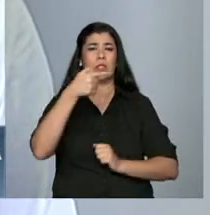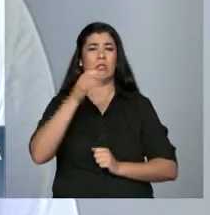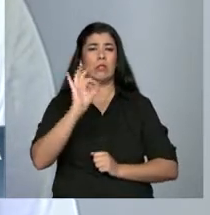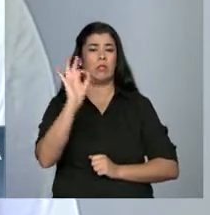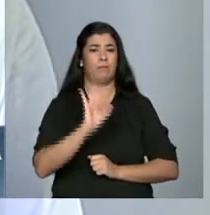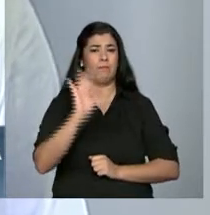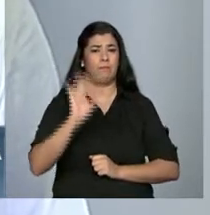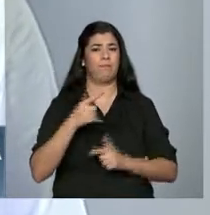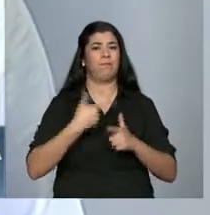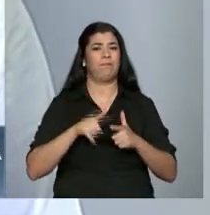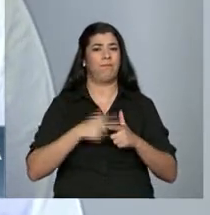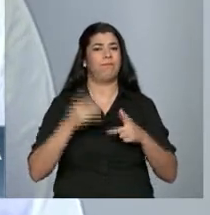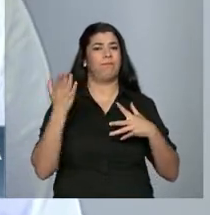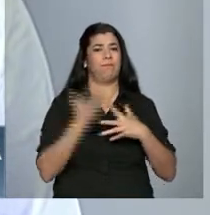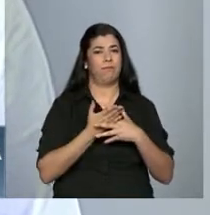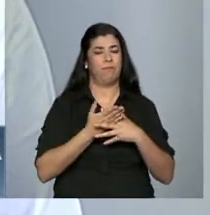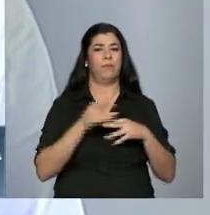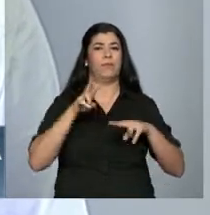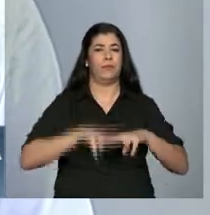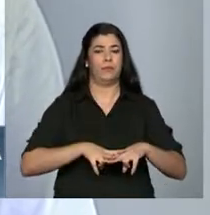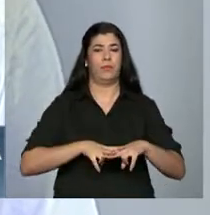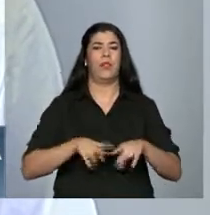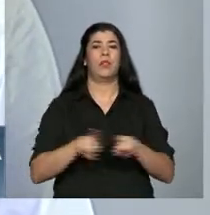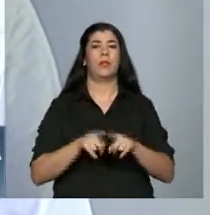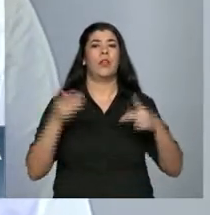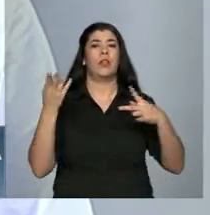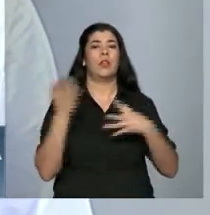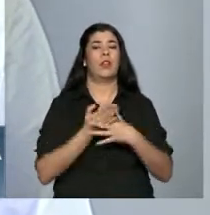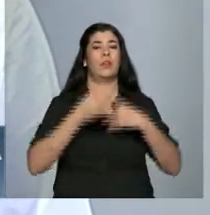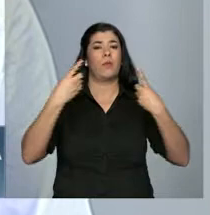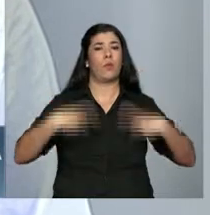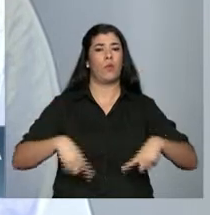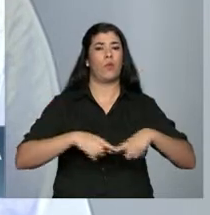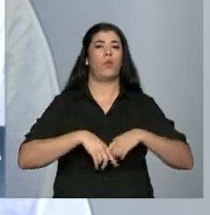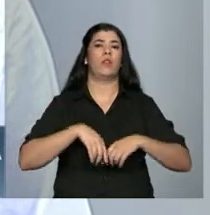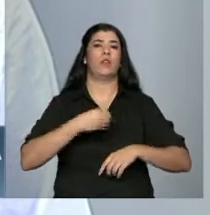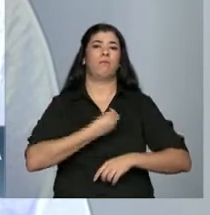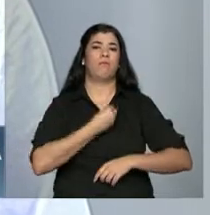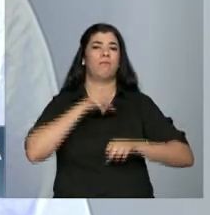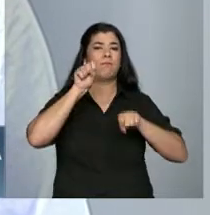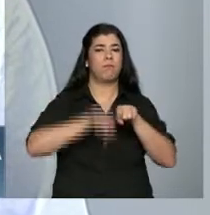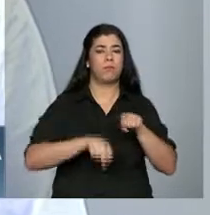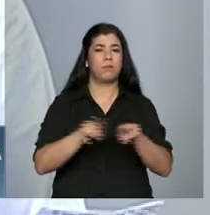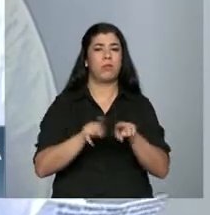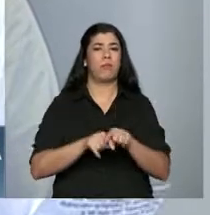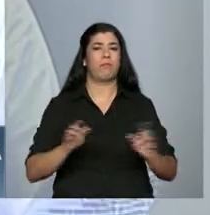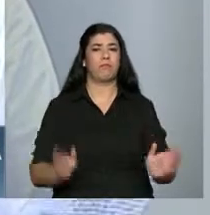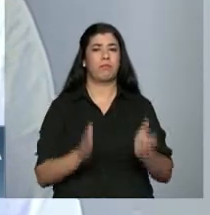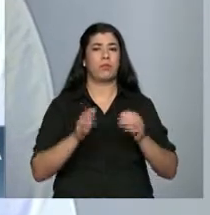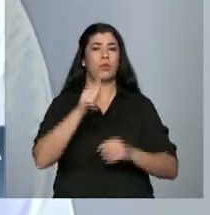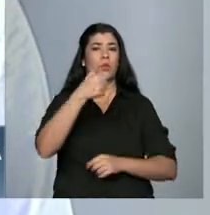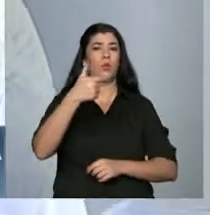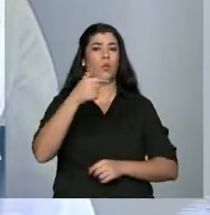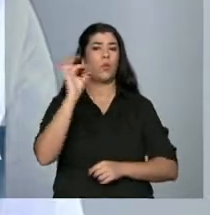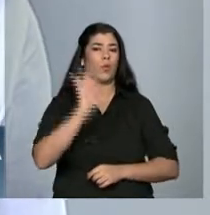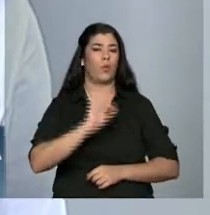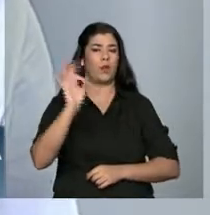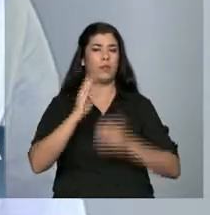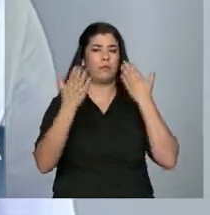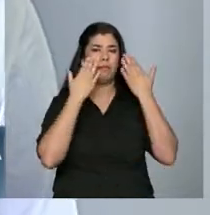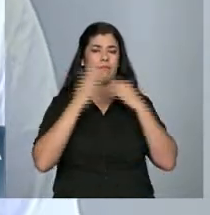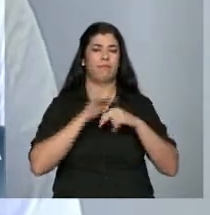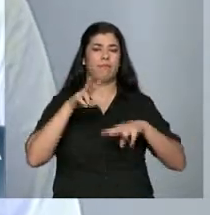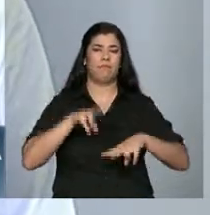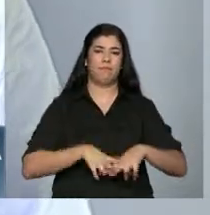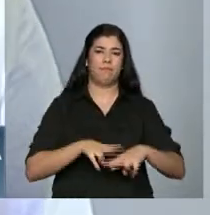das causas de prisões. Já os crimes contra a vida motivam 12% das prisões. Na maioria das